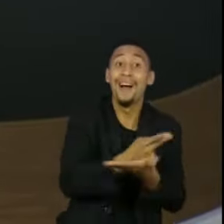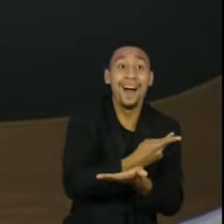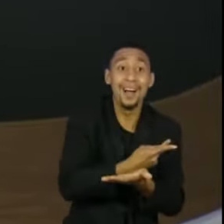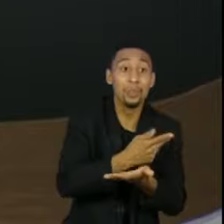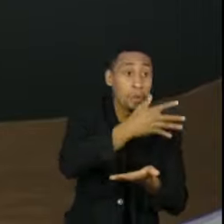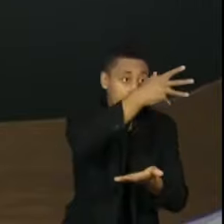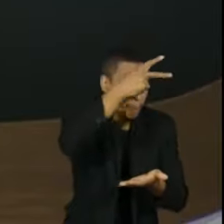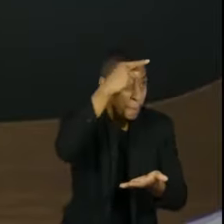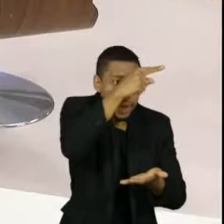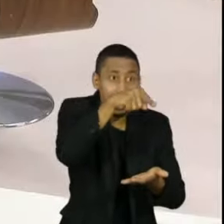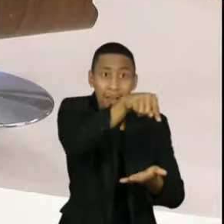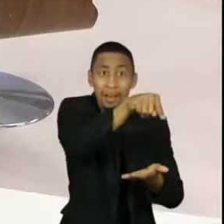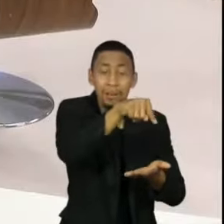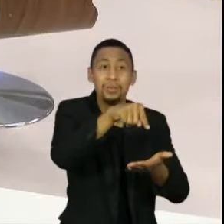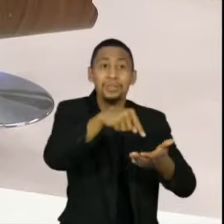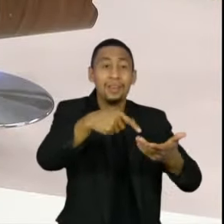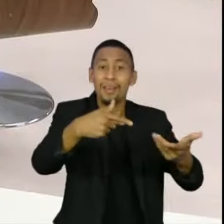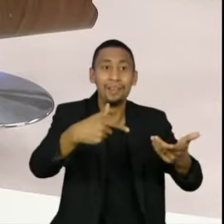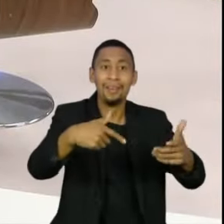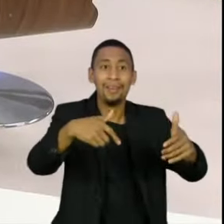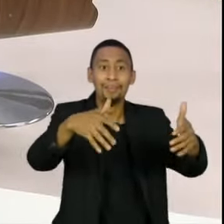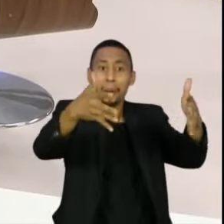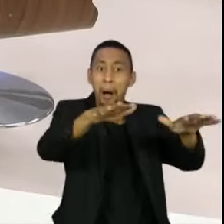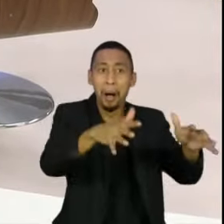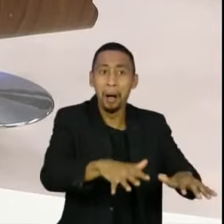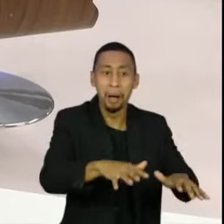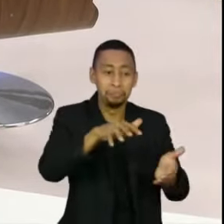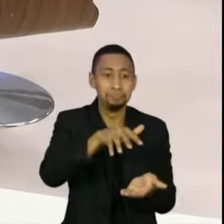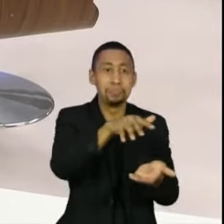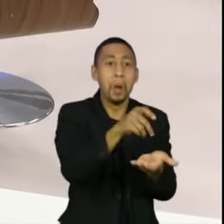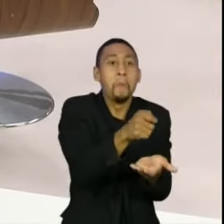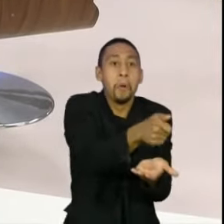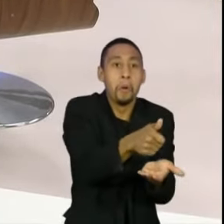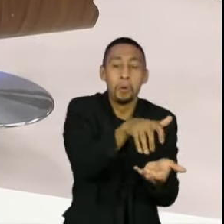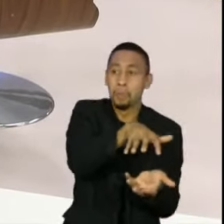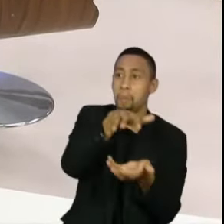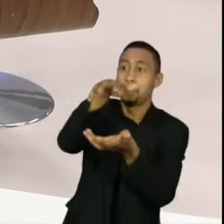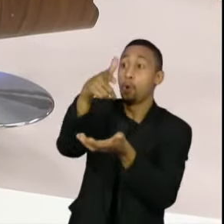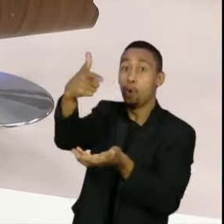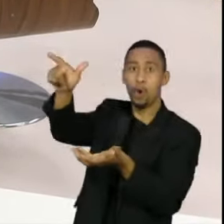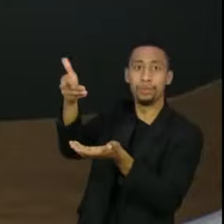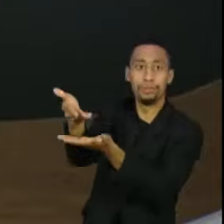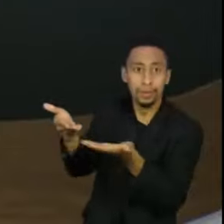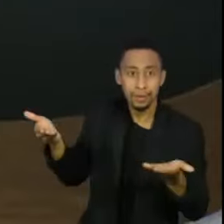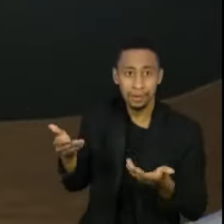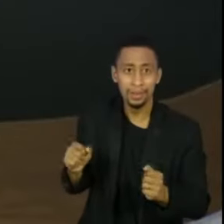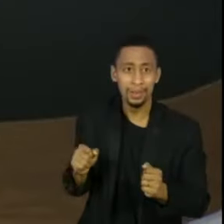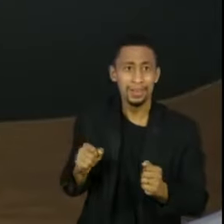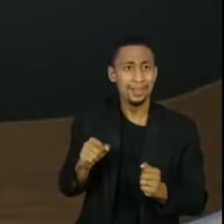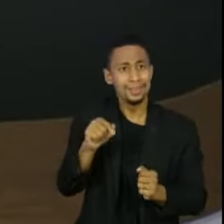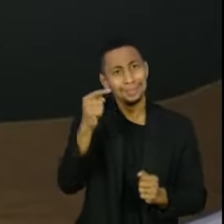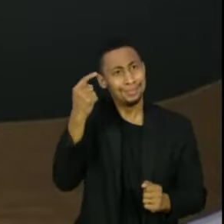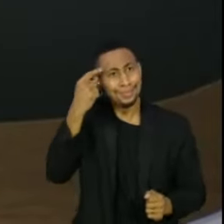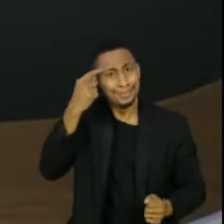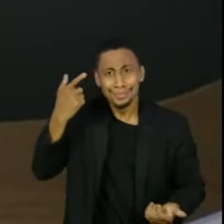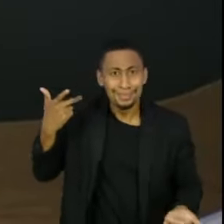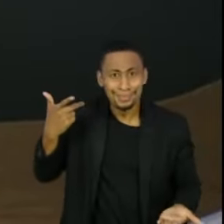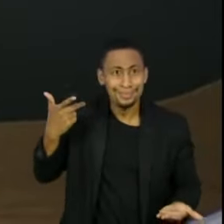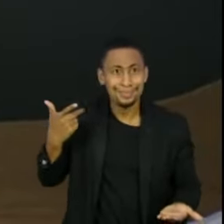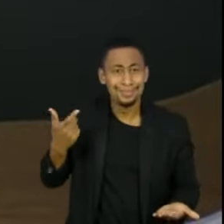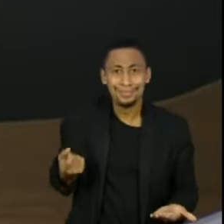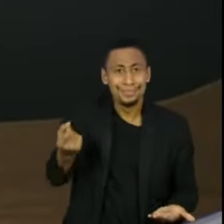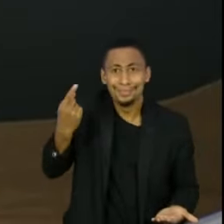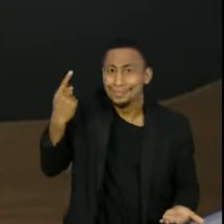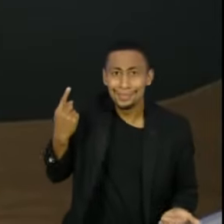está sendo cumprido, não existem essas políticas. O senhor está falando de se apegar, a gente se apega quase a ideias de pensamento mágico,